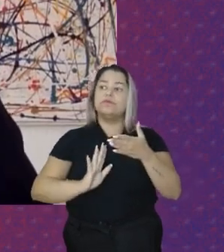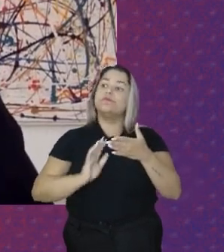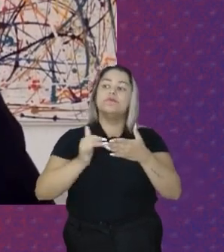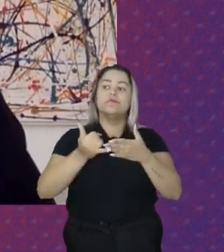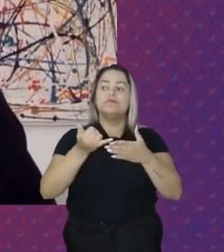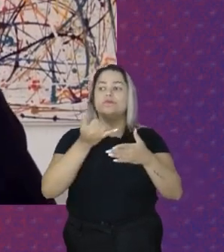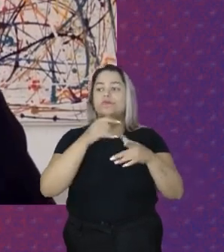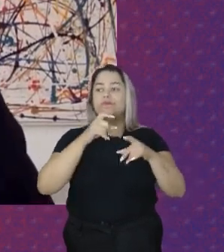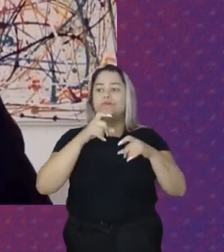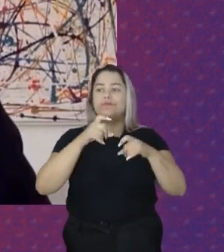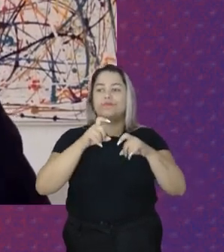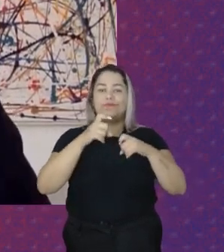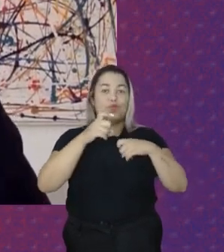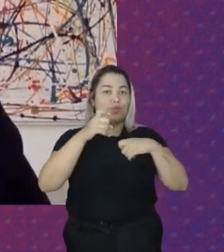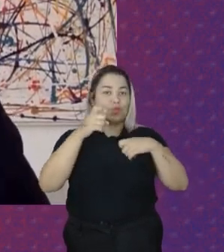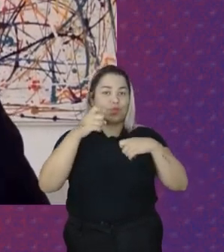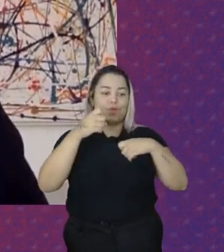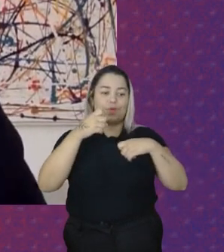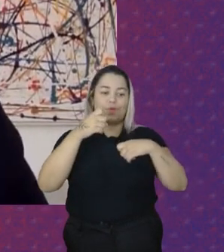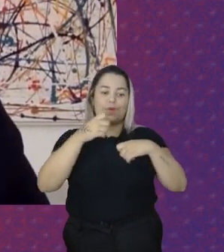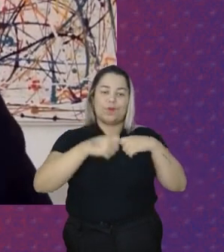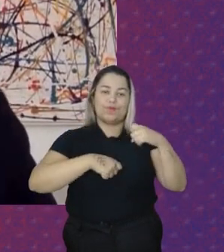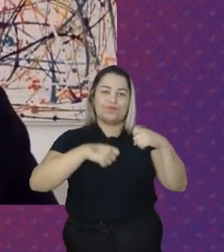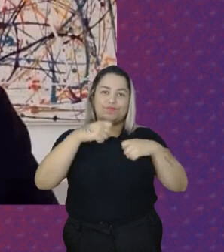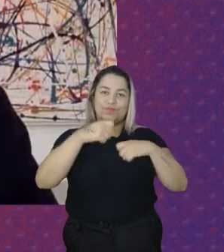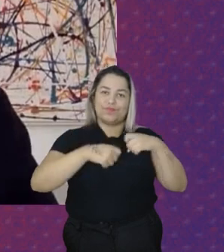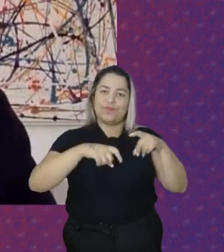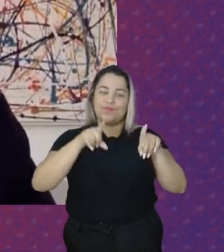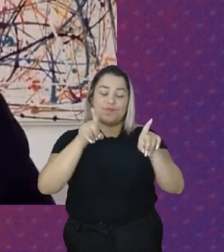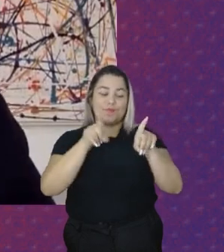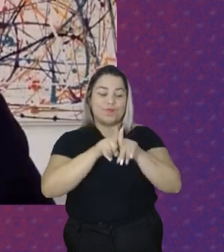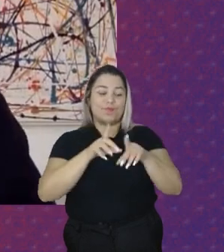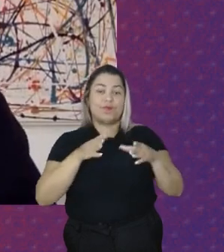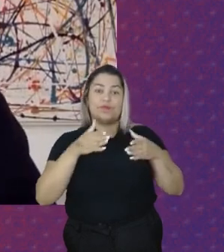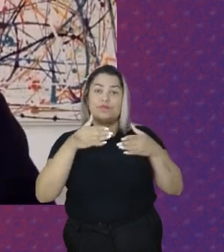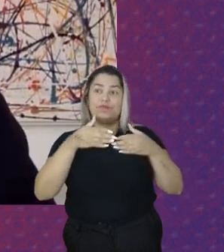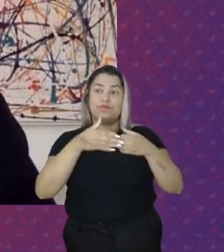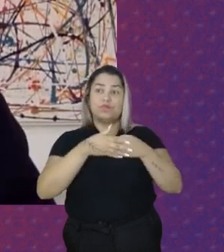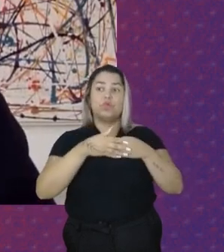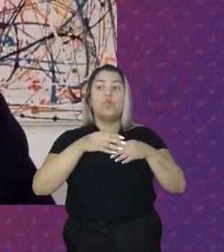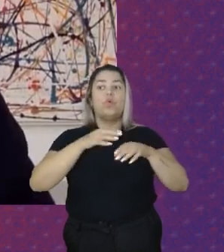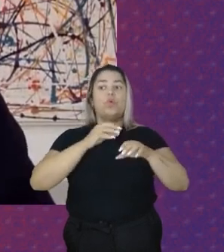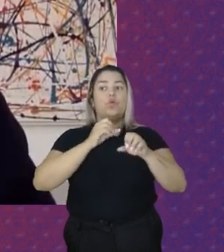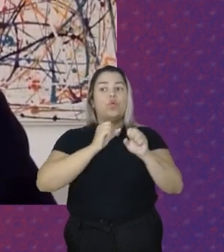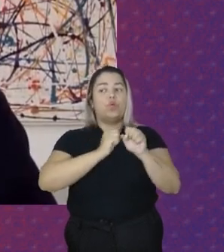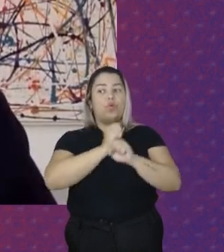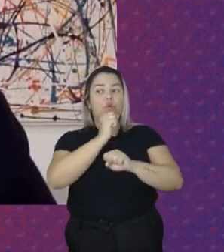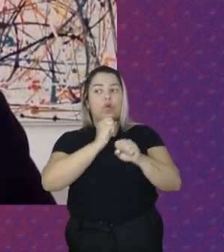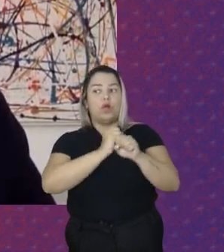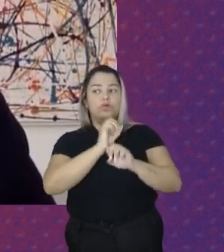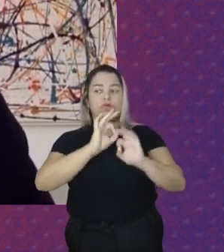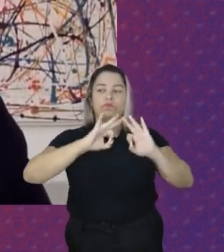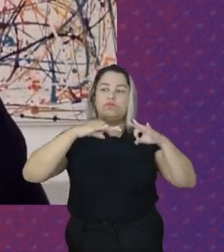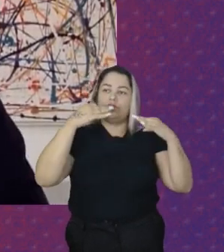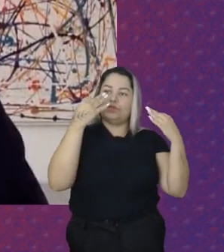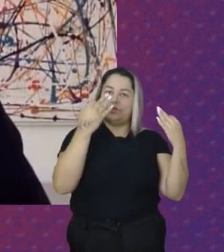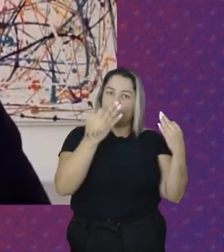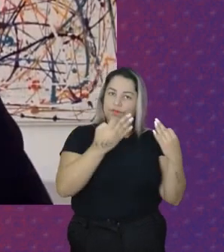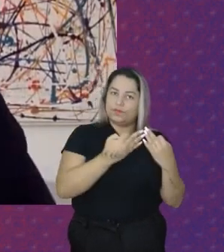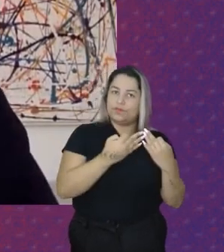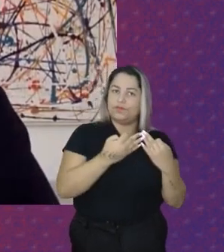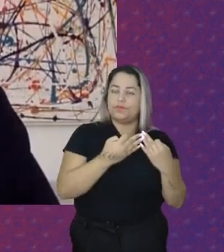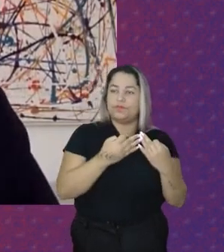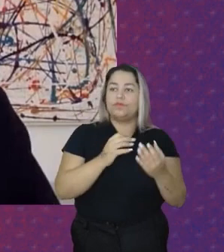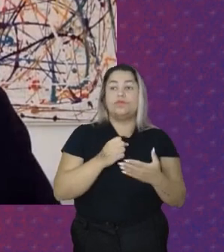Os afetos Que são Imprimidos Na construção De relações Familiares O